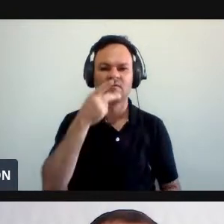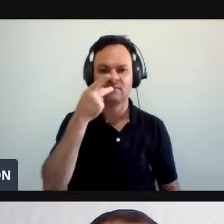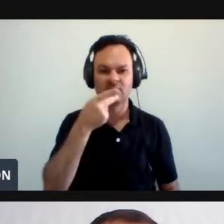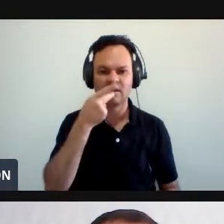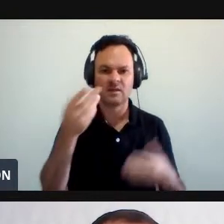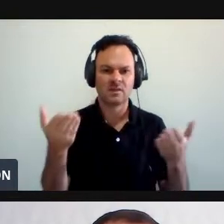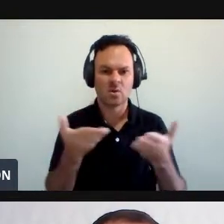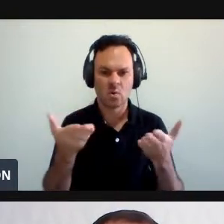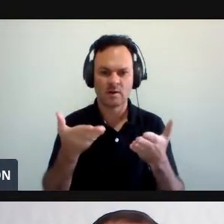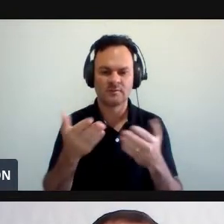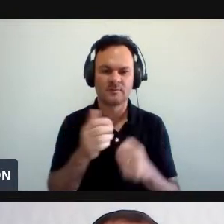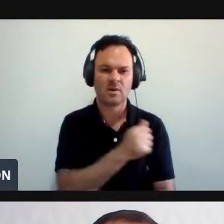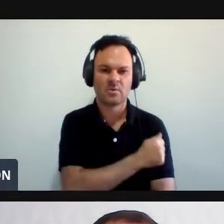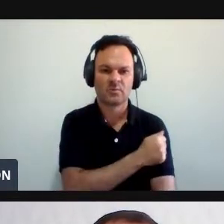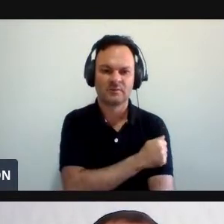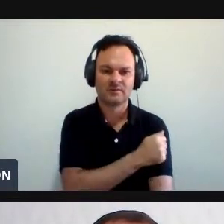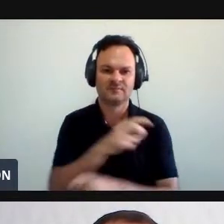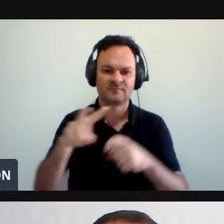da palavra